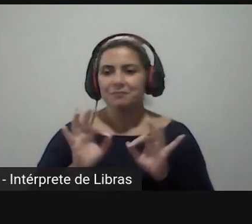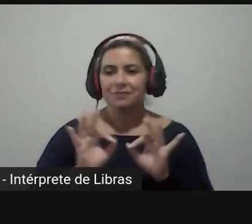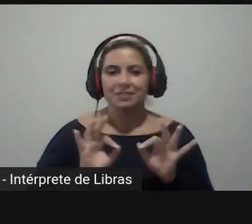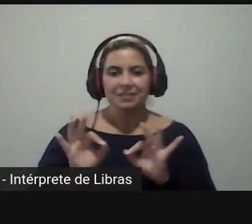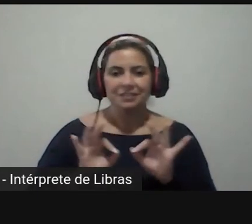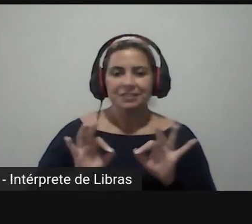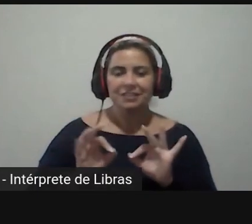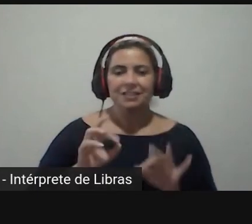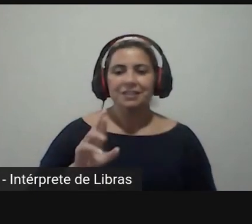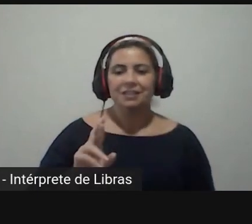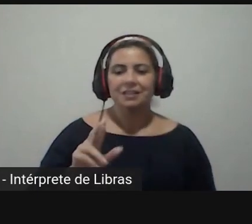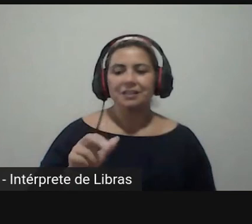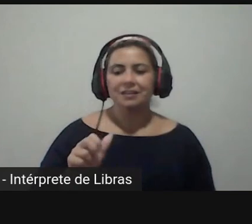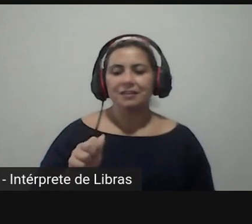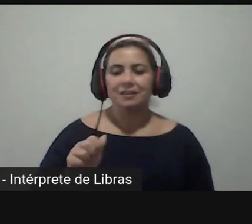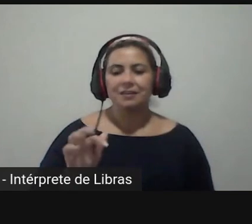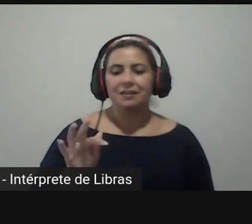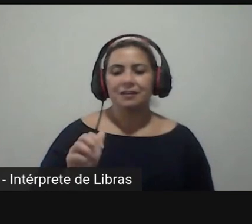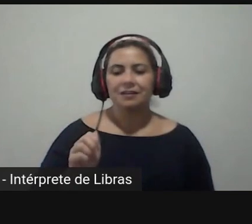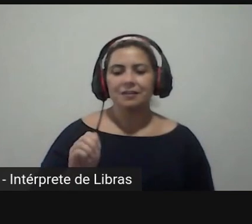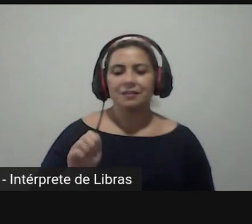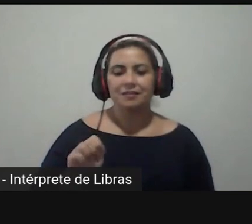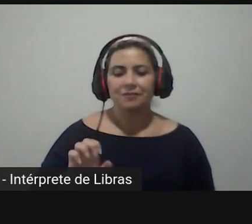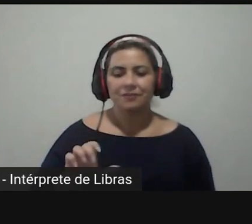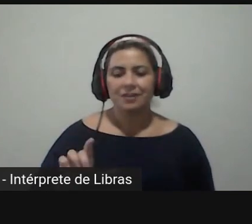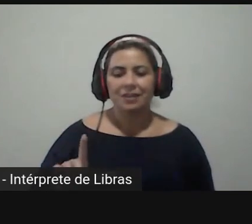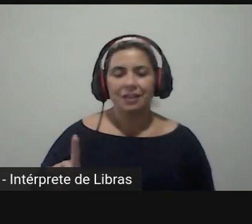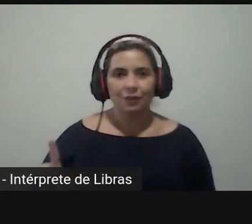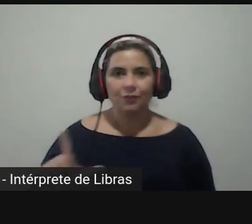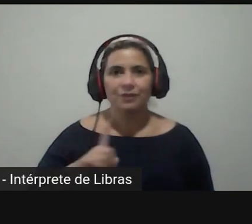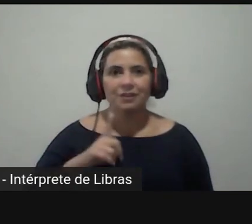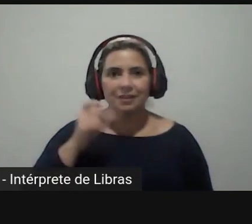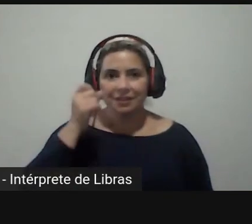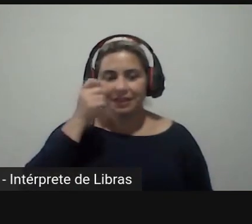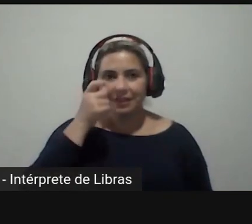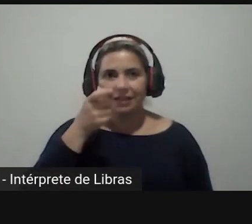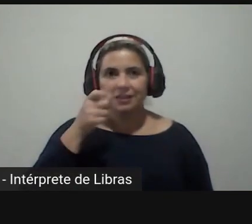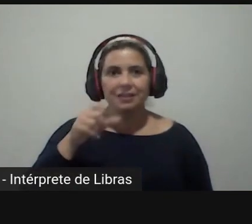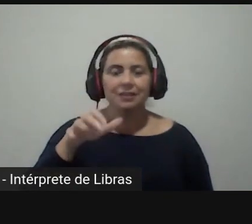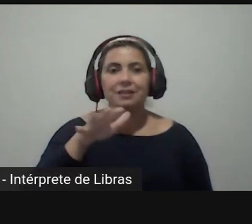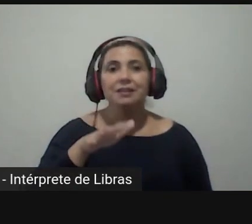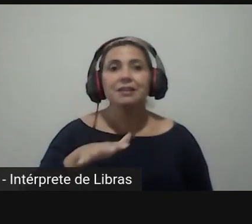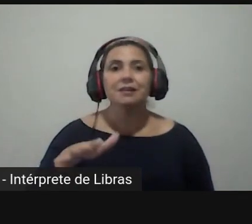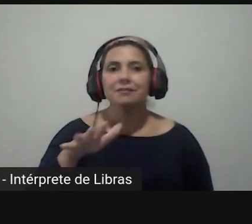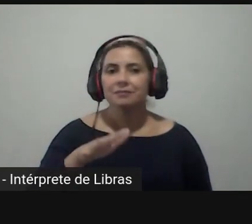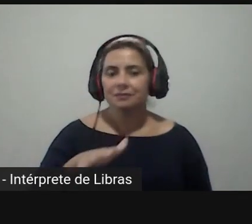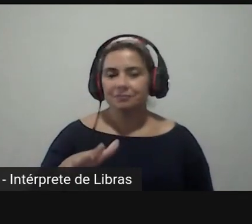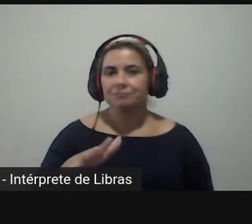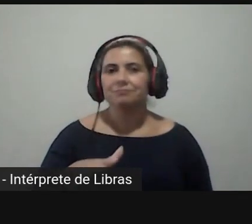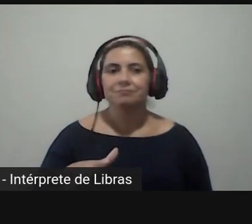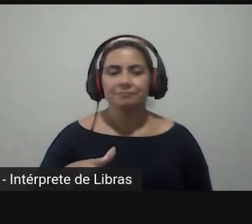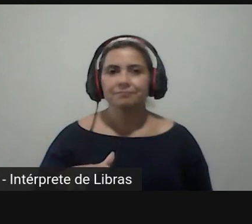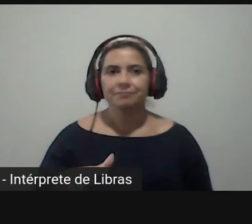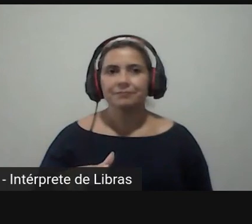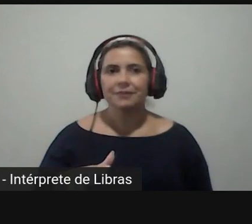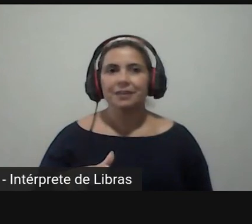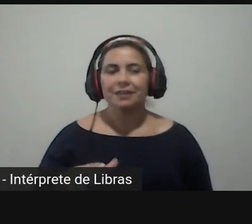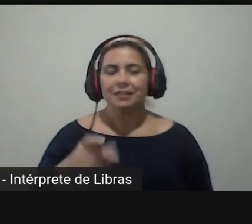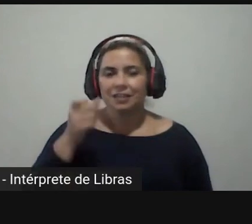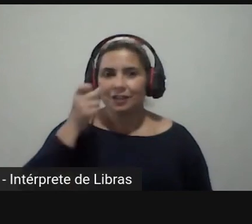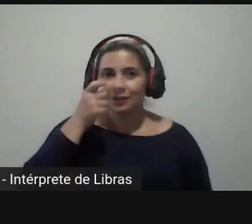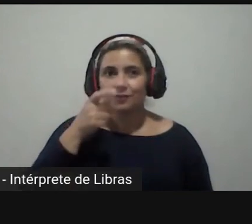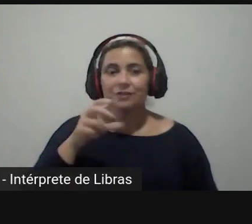Carlos Rafael aqui viu Cristian ele tem muito interesse porque esse é mais ou menos o tema da pesquisa que ele está